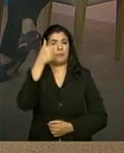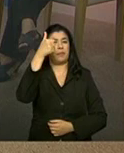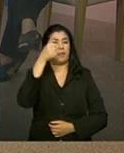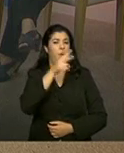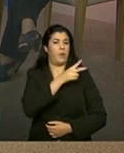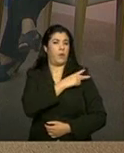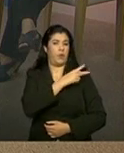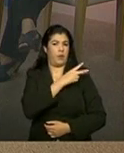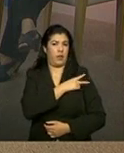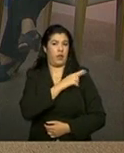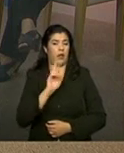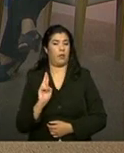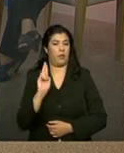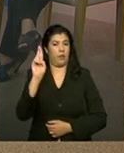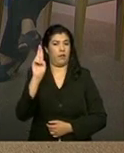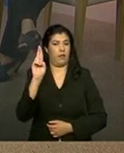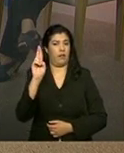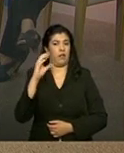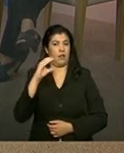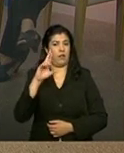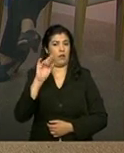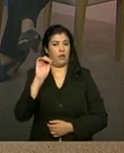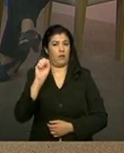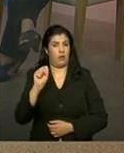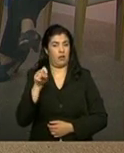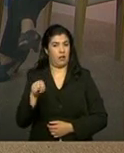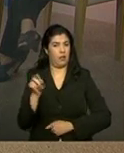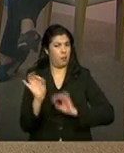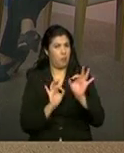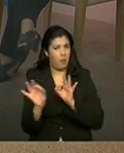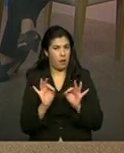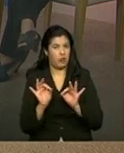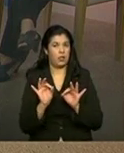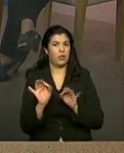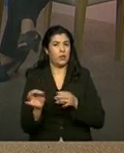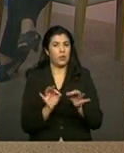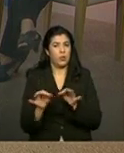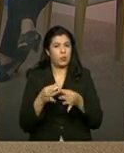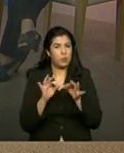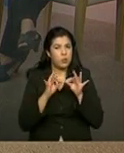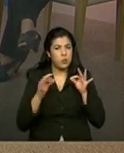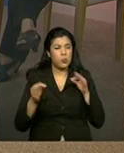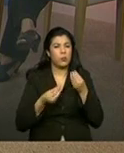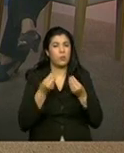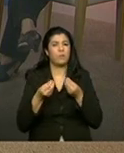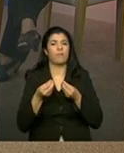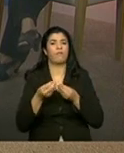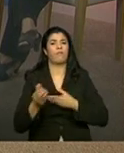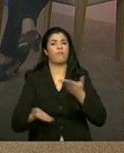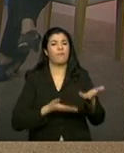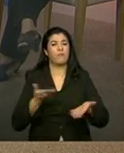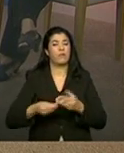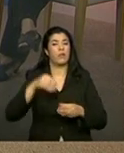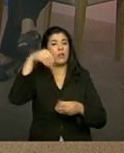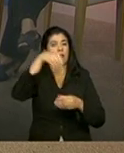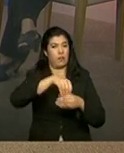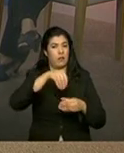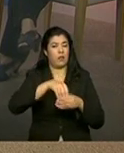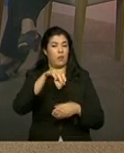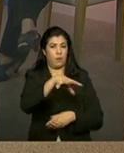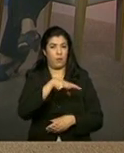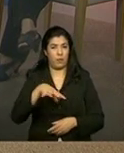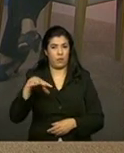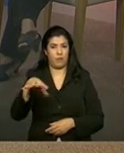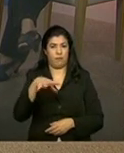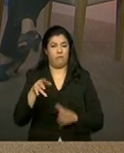parte da equipe do CRAS, que vai fazer todo o planejamento, organização do serviço naquele território, na área de